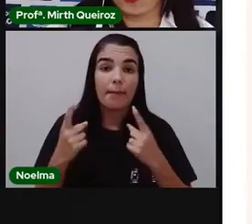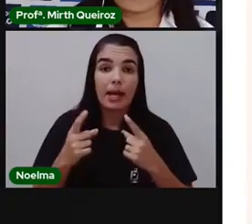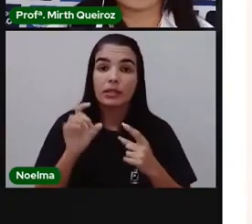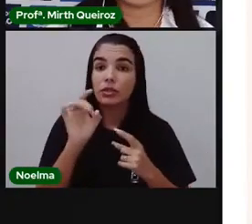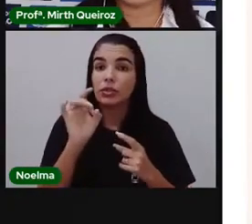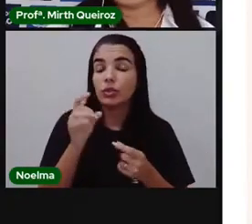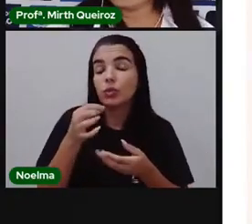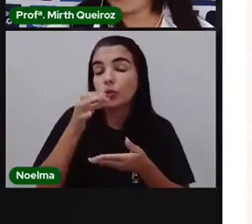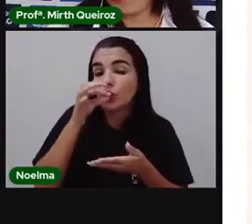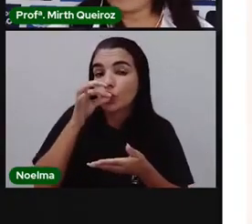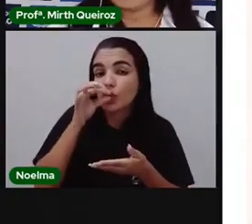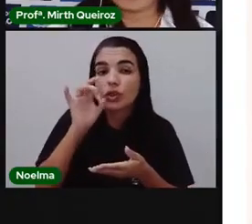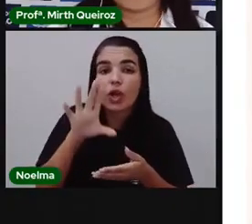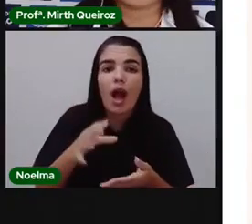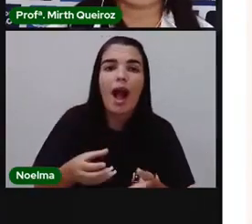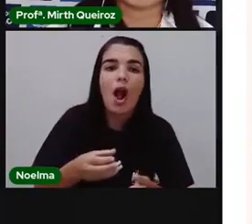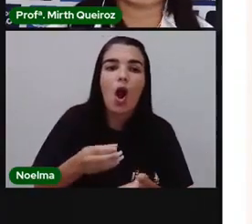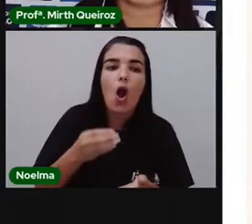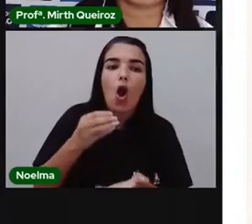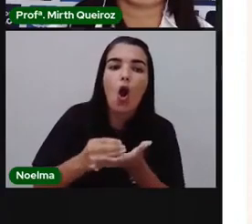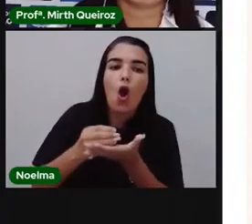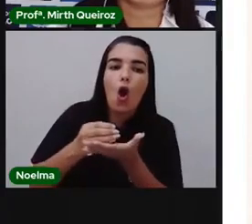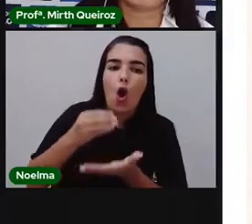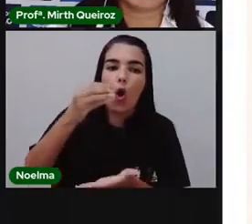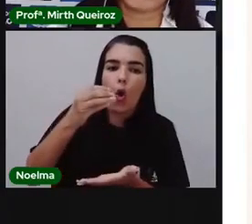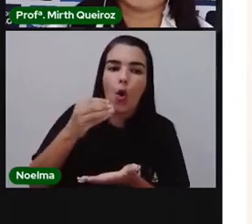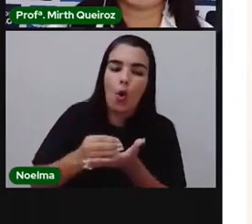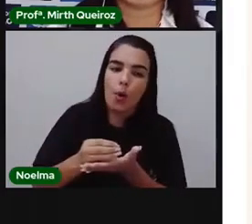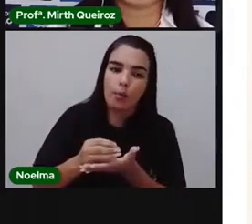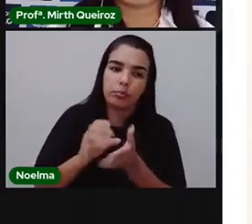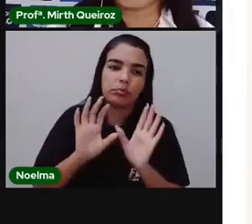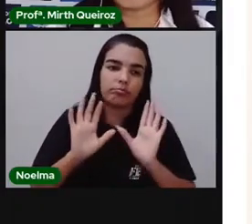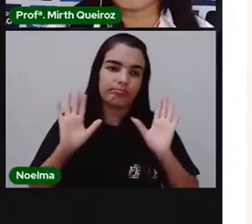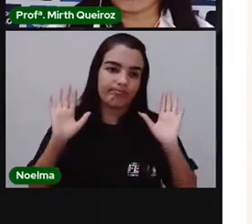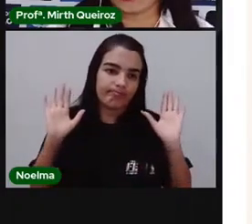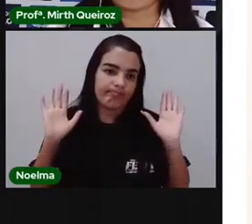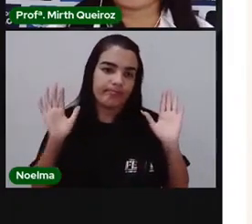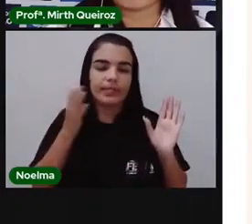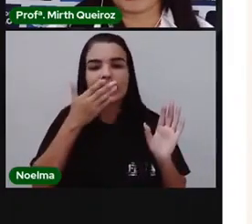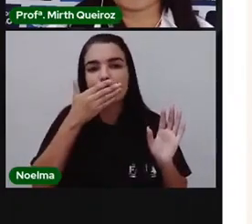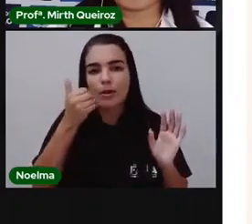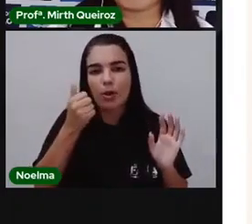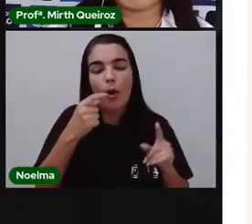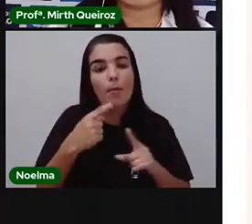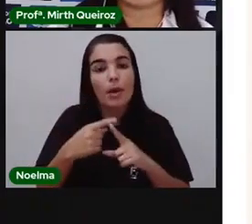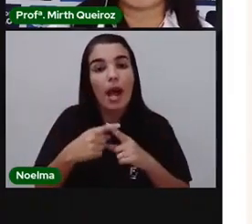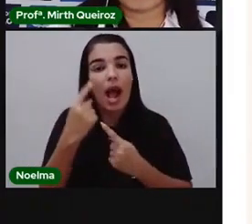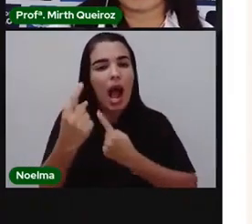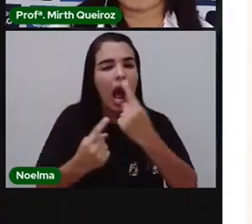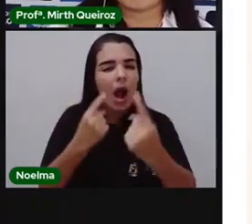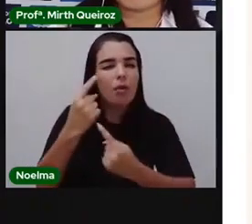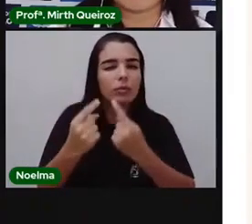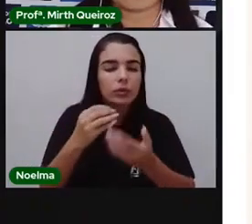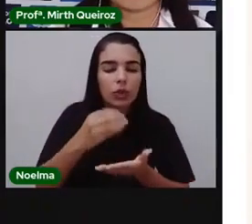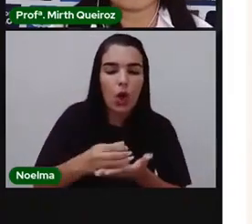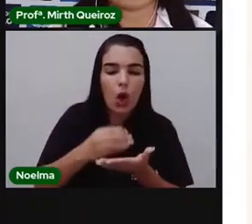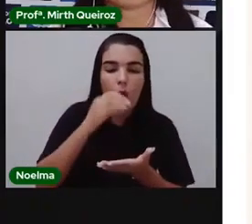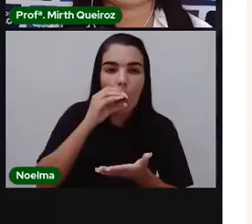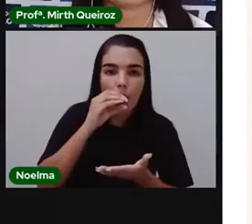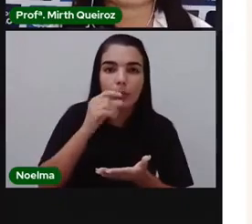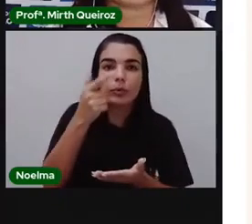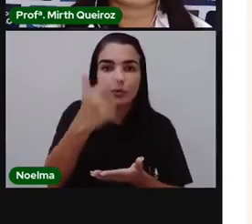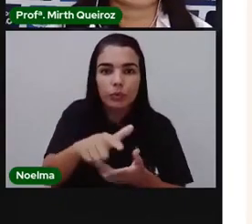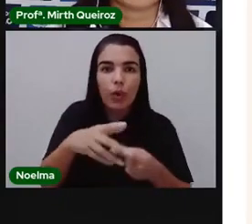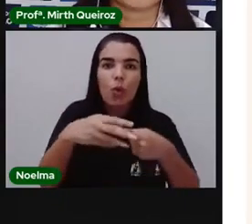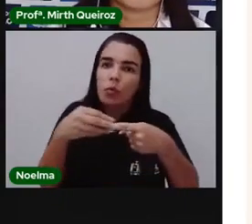o copo, um copo, ao invés de um canudo. Sendo que esses copos, alguns deles são reutilizáveis, né?